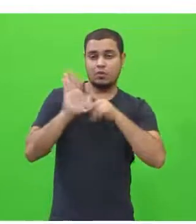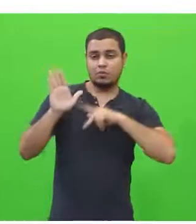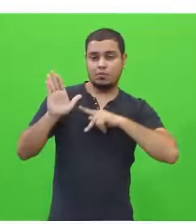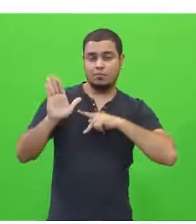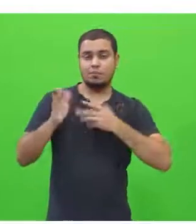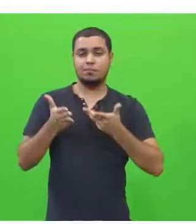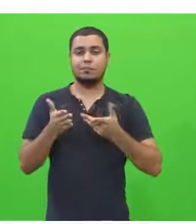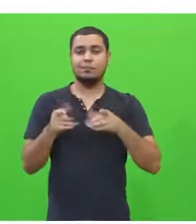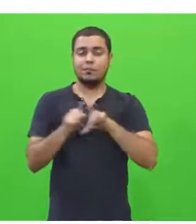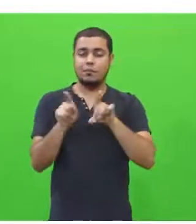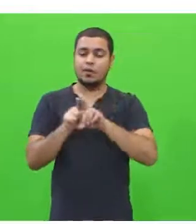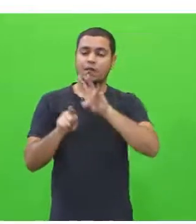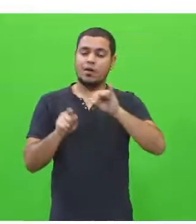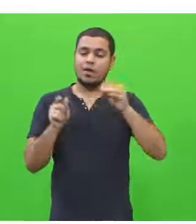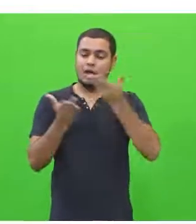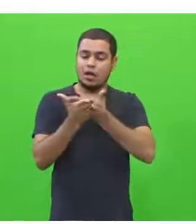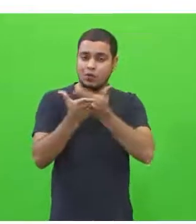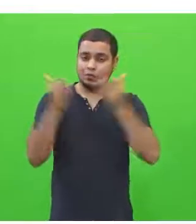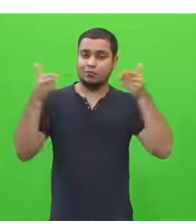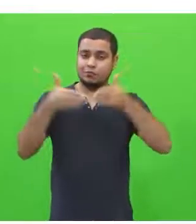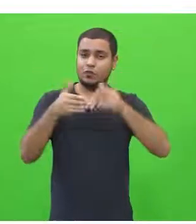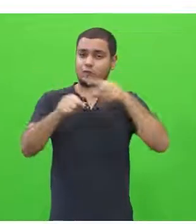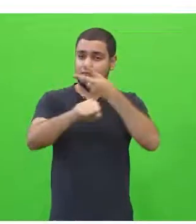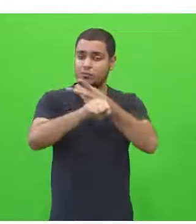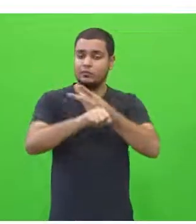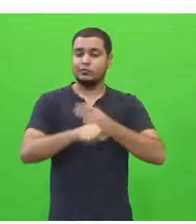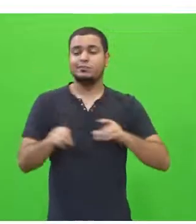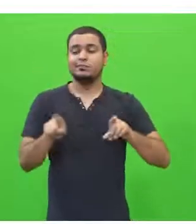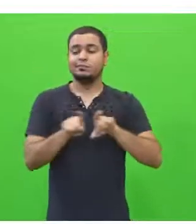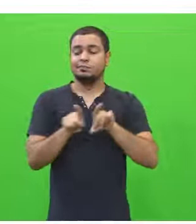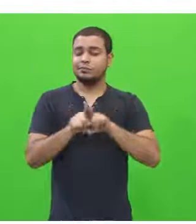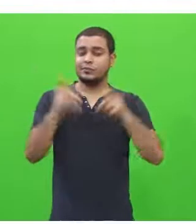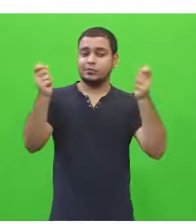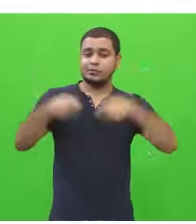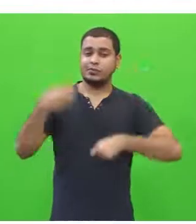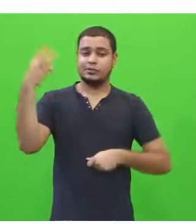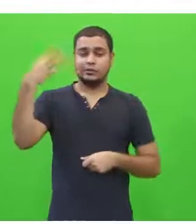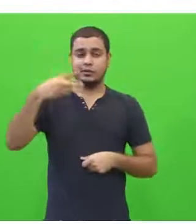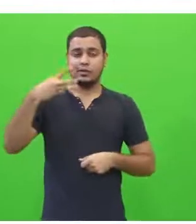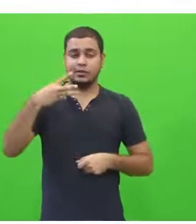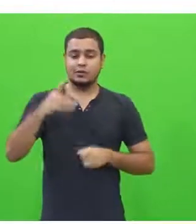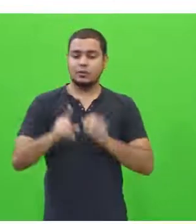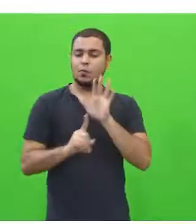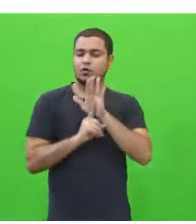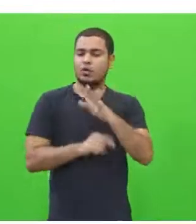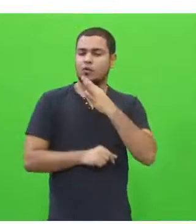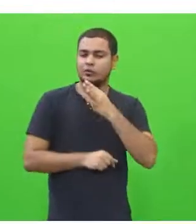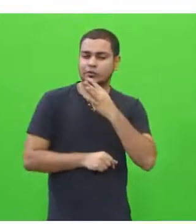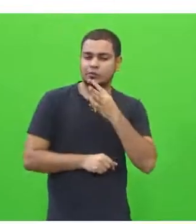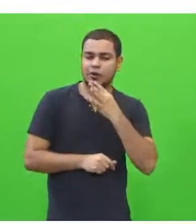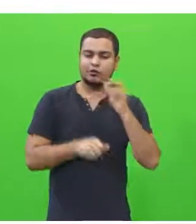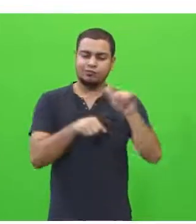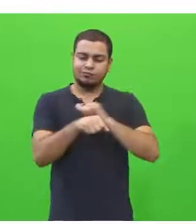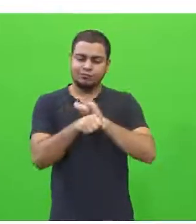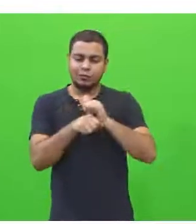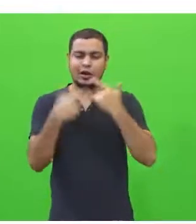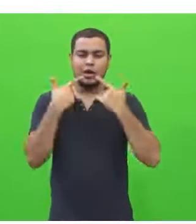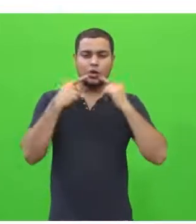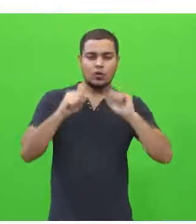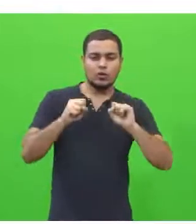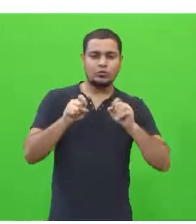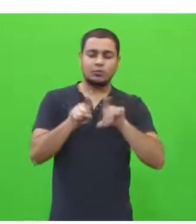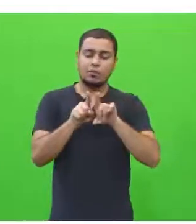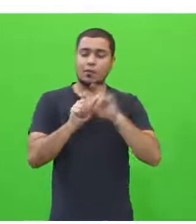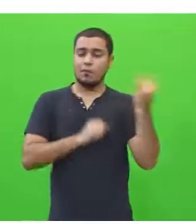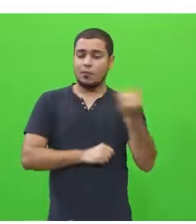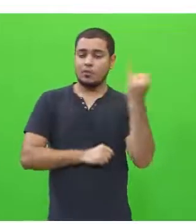Também será uma aula específica. A competência 3, demonstrar conhecimento dos mecanismos linguísticos necessários